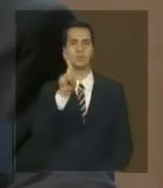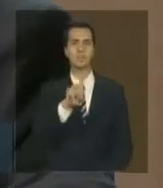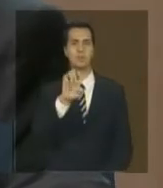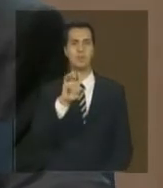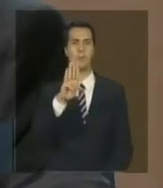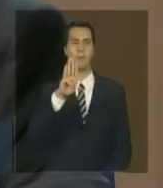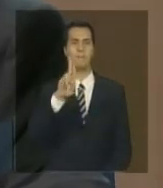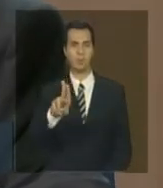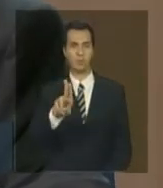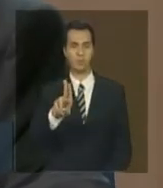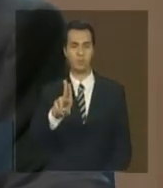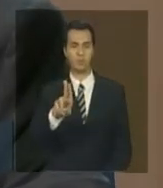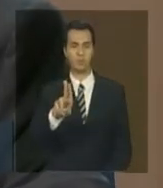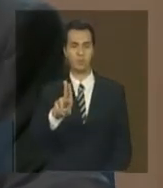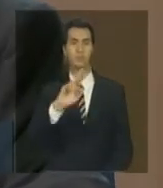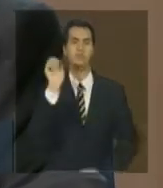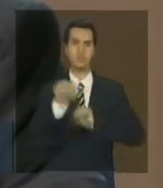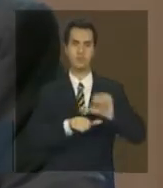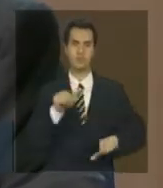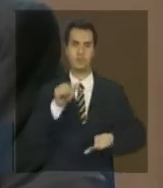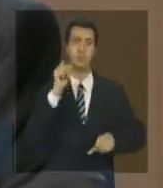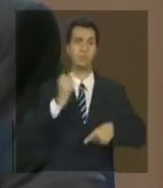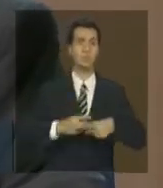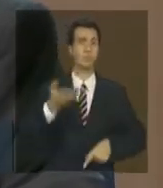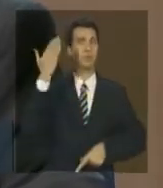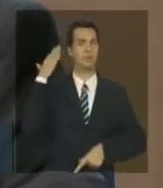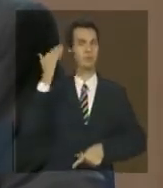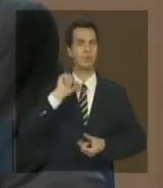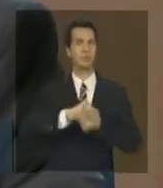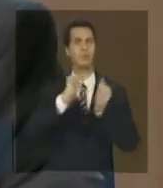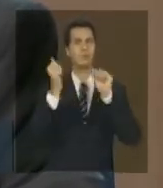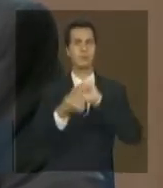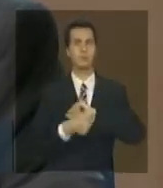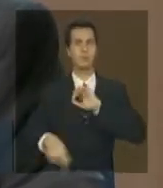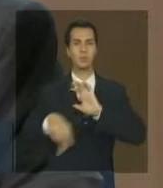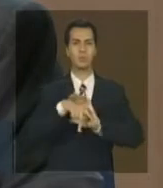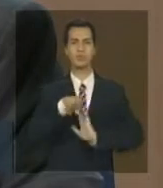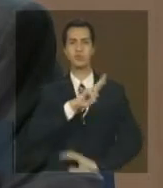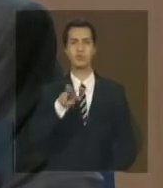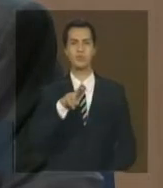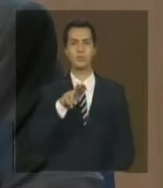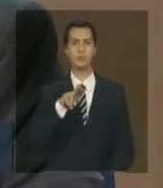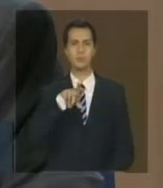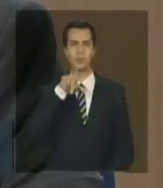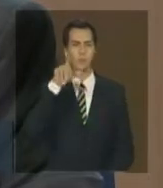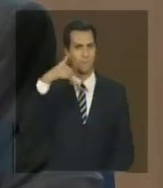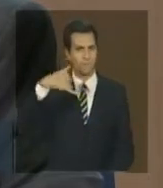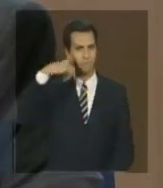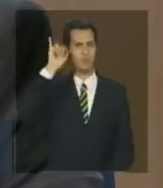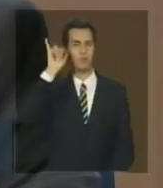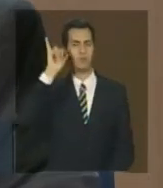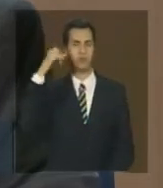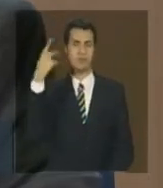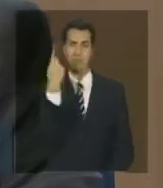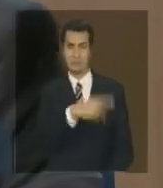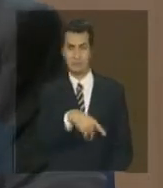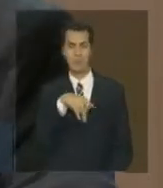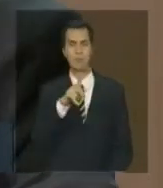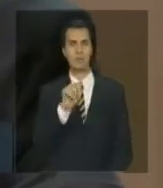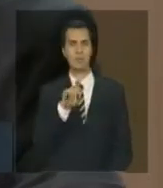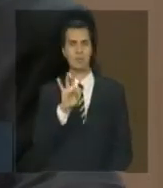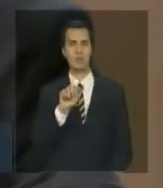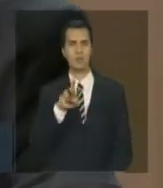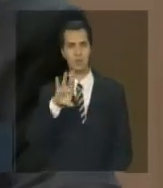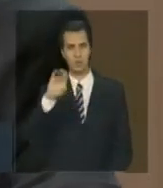substituindo o gado pantaneiro que era adaptado tradicionalmente ao pantanal às áreas de inundação e aqueles tipos de pasto. Então, esse é o principal